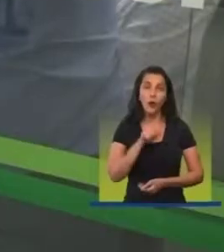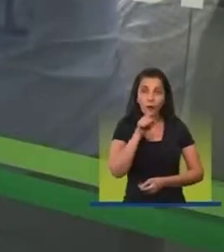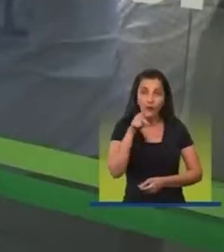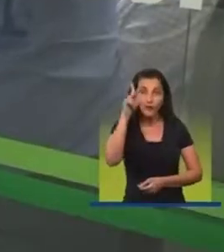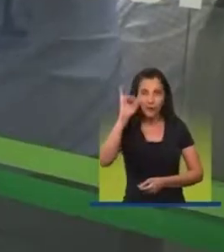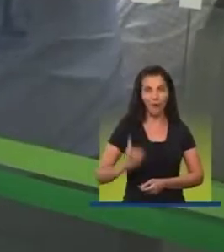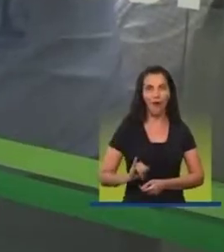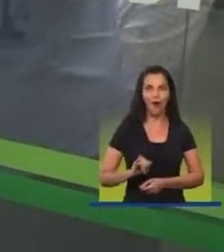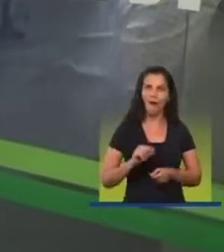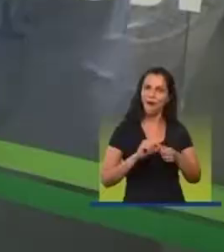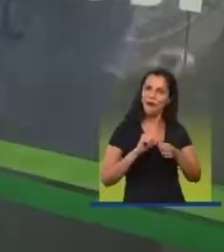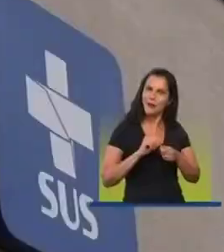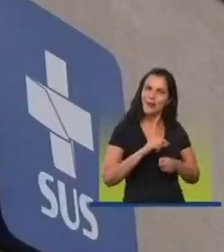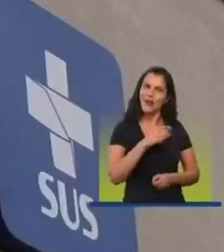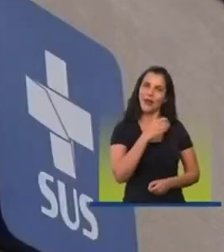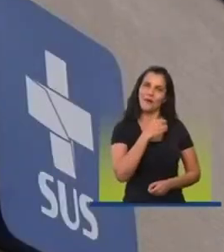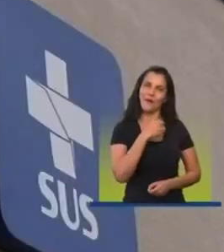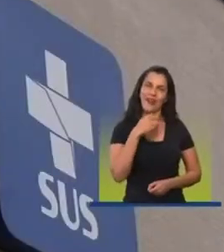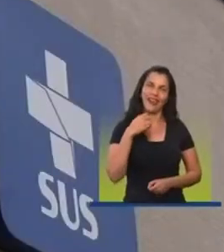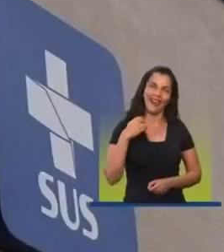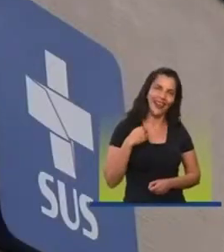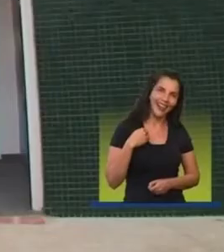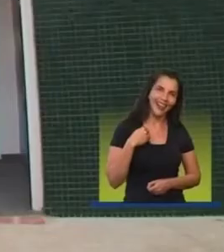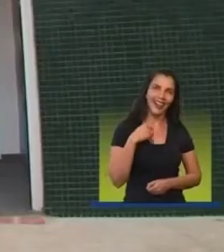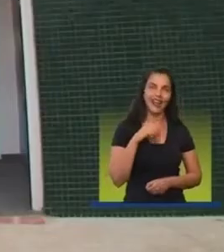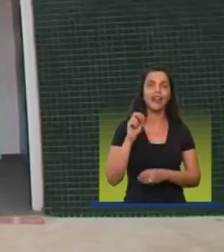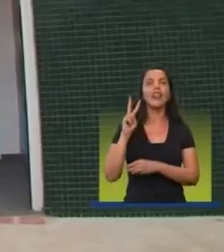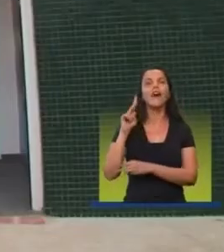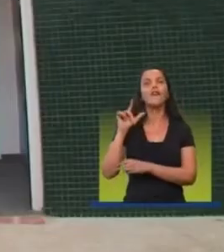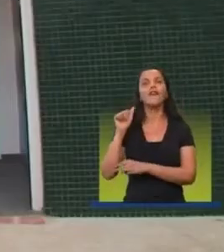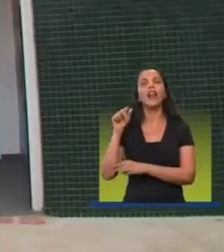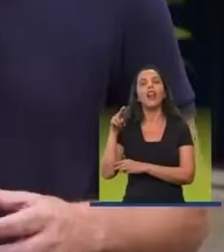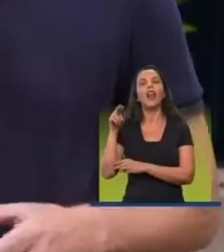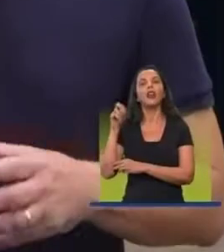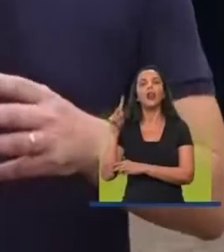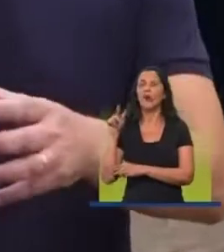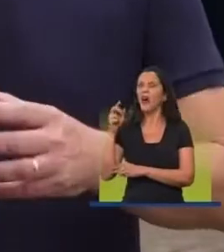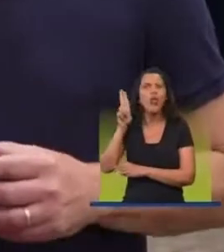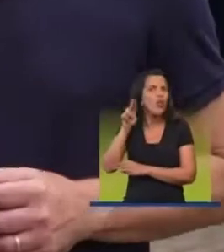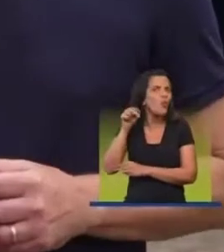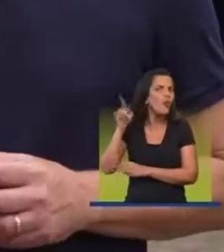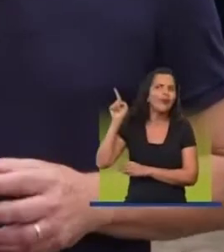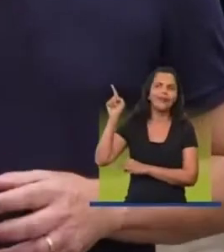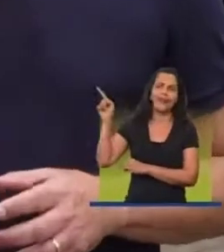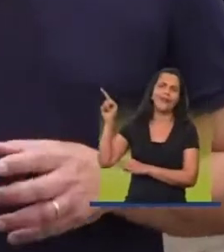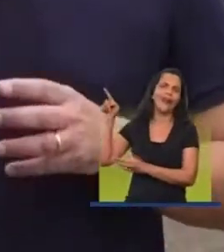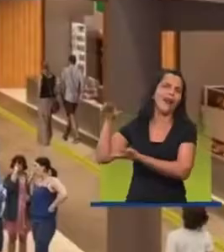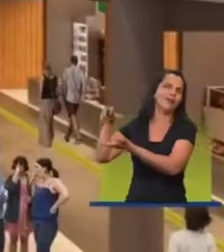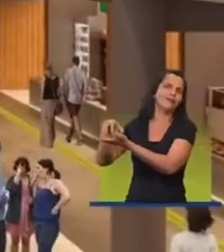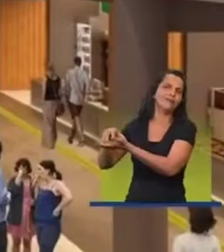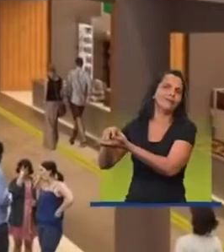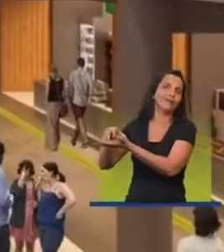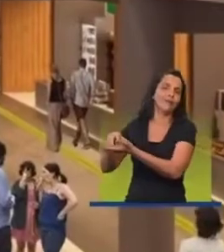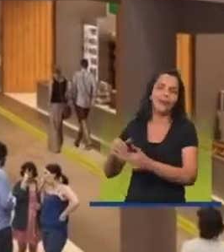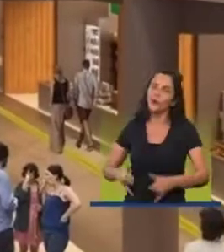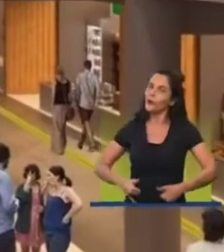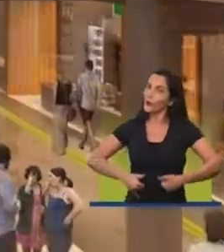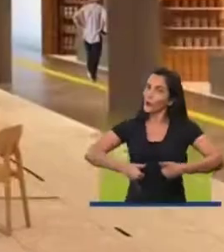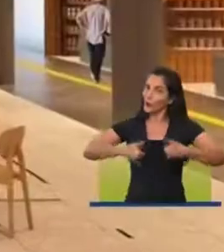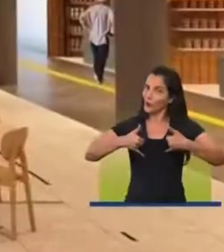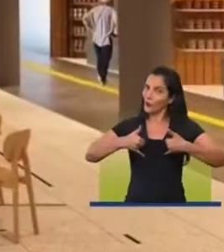policlínica Da Vila Nova Nunca teve Uma policlínica ali Na região dos cortiços Que orgulho Vamos fazer mais